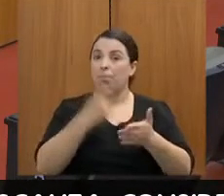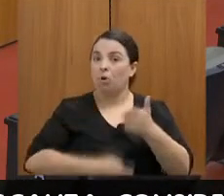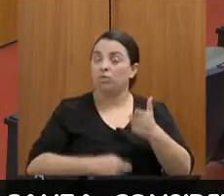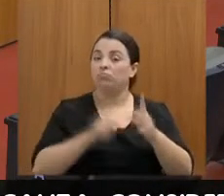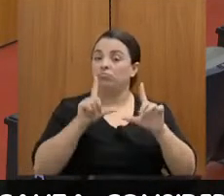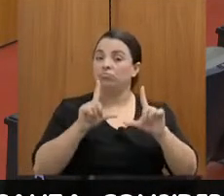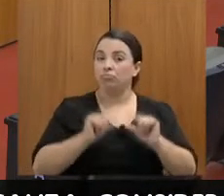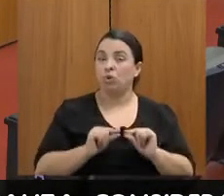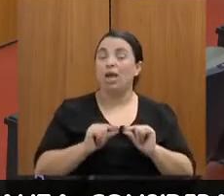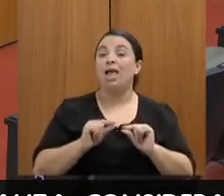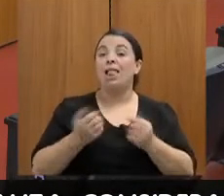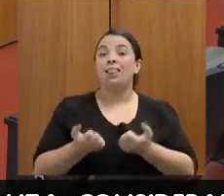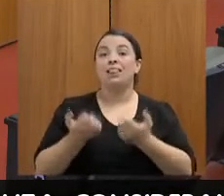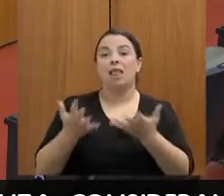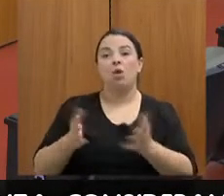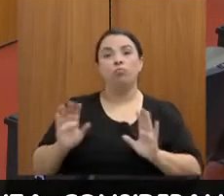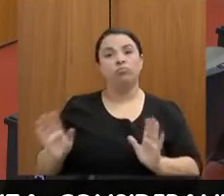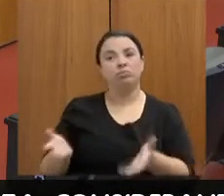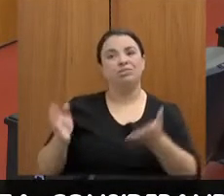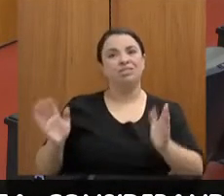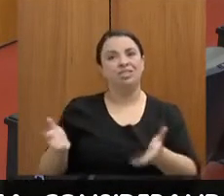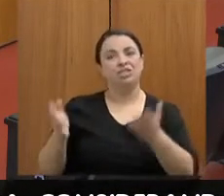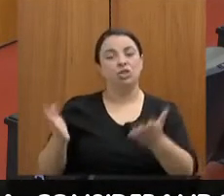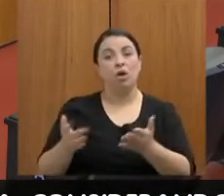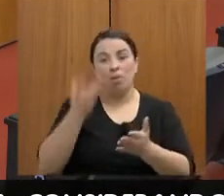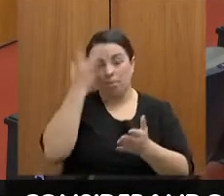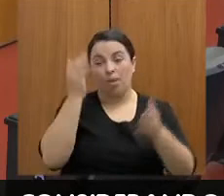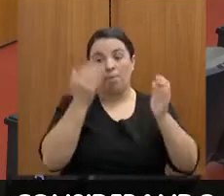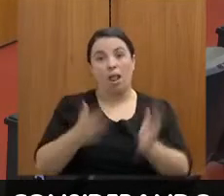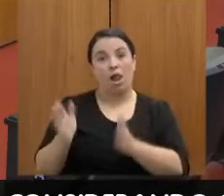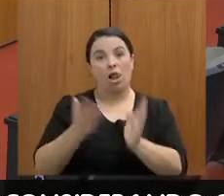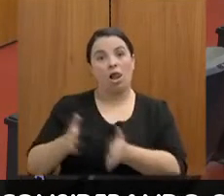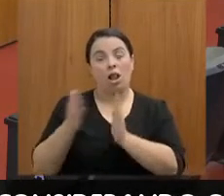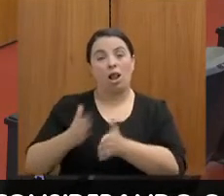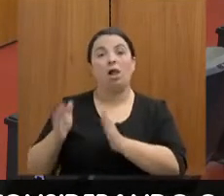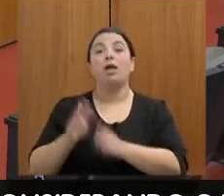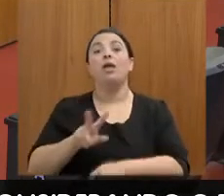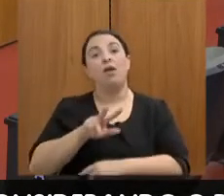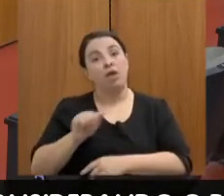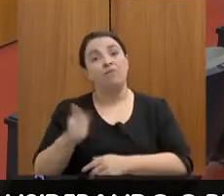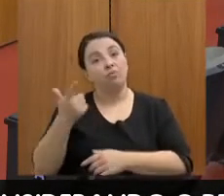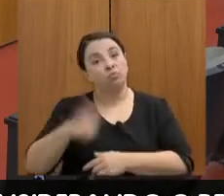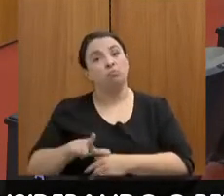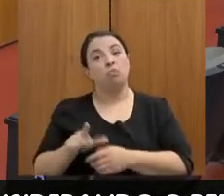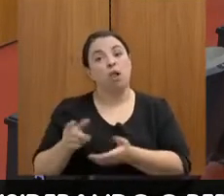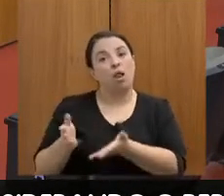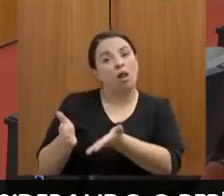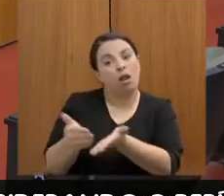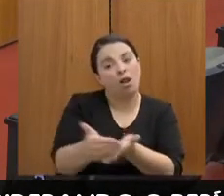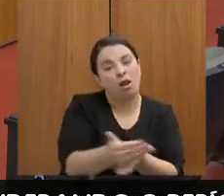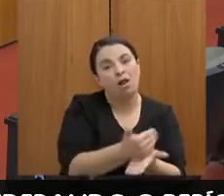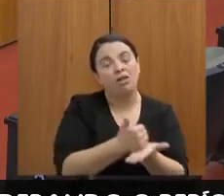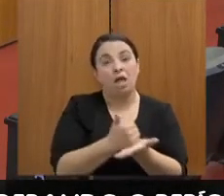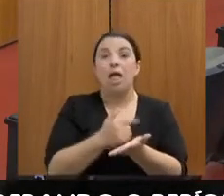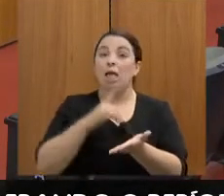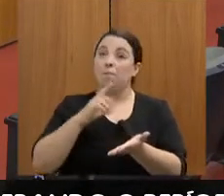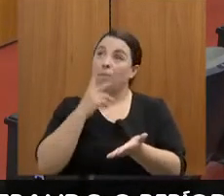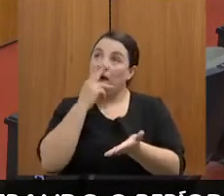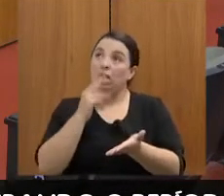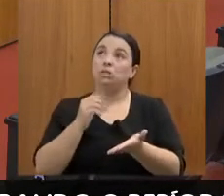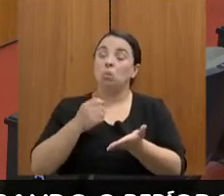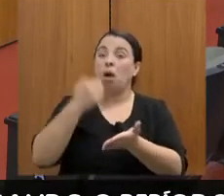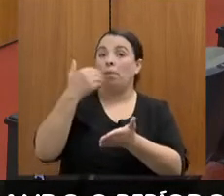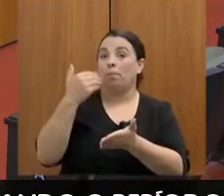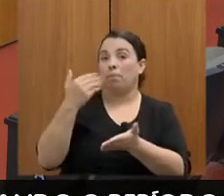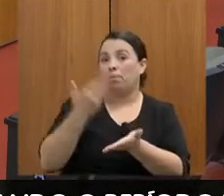incentivo para a cadeia produtiva que voltará em arrecadação. Então, no curto prazo, realmente, haverá uma perda de arrecadação, mas, no